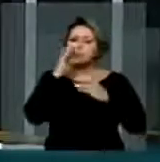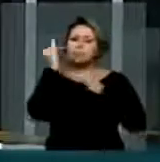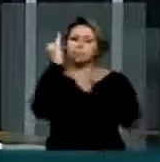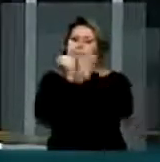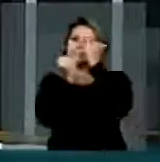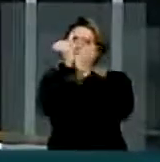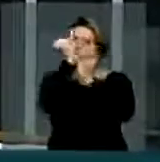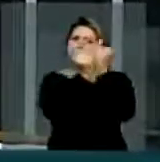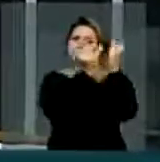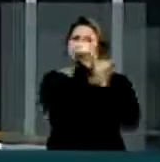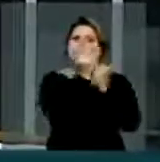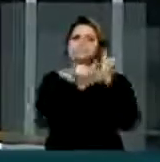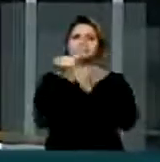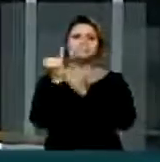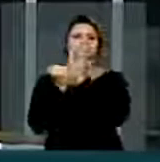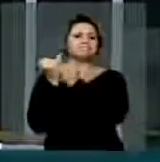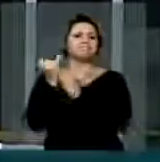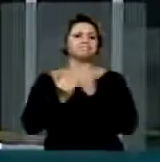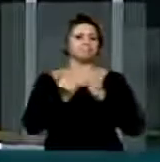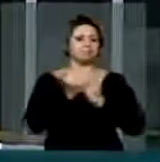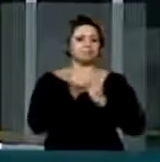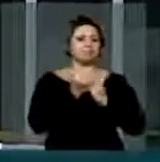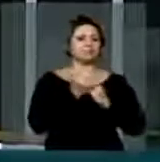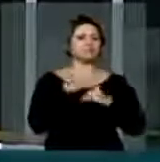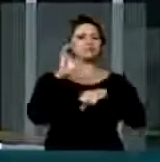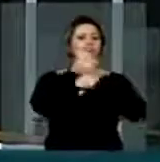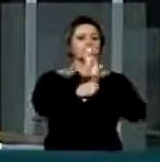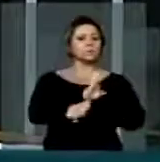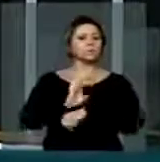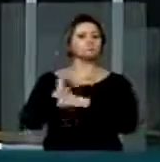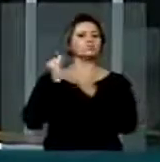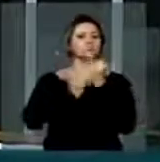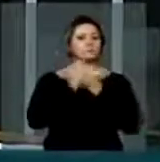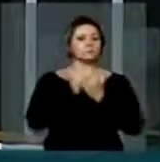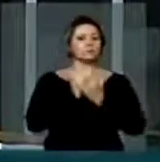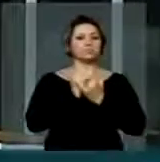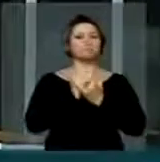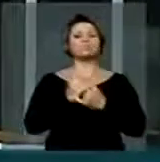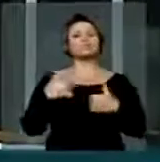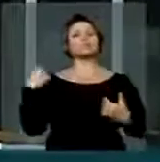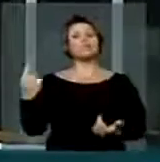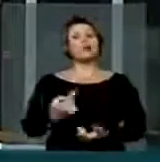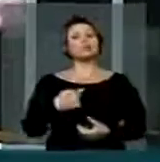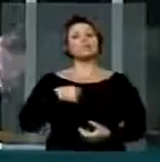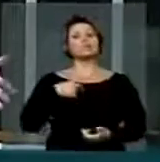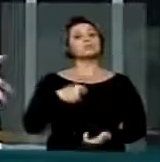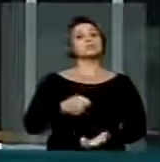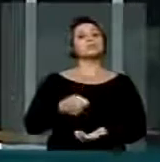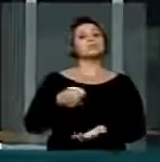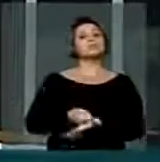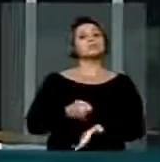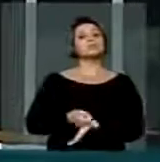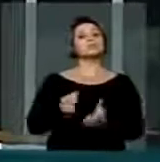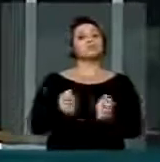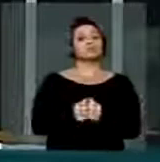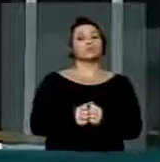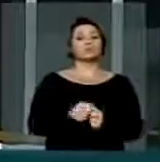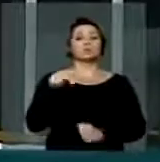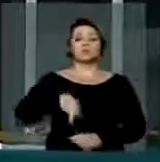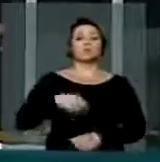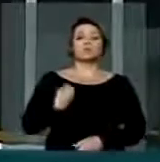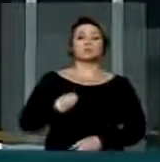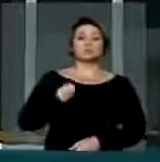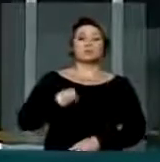em um município e outro, em um estado e outro do nosso país. E nós, como outros parlamentares que aqui já